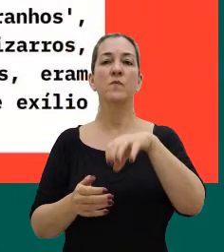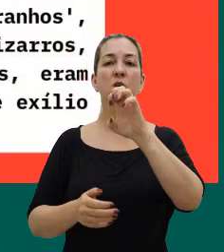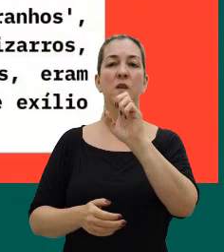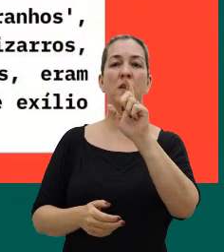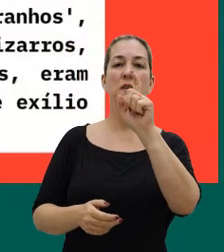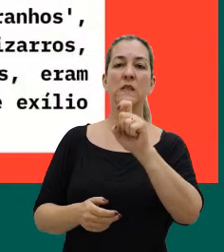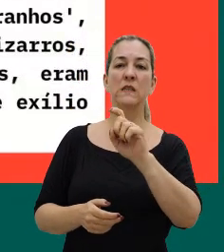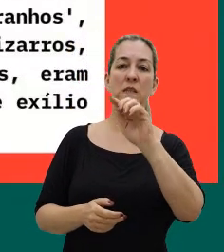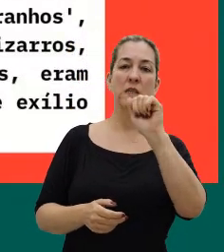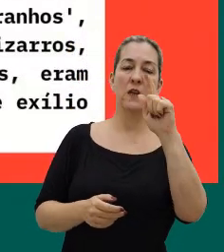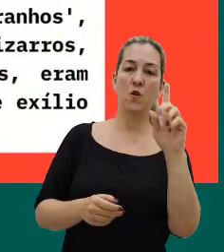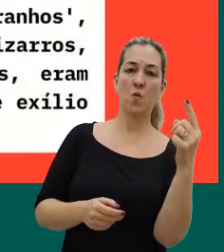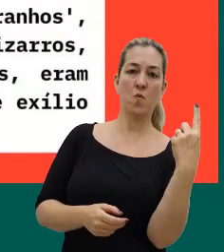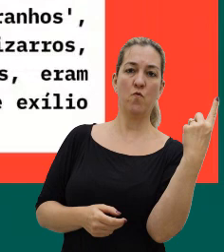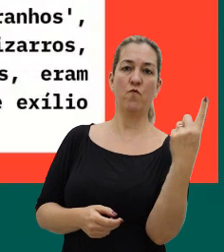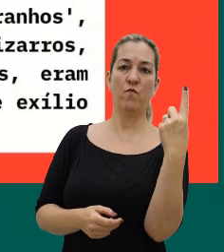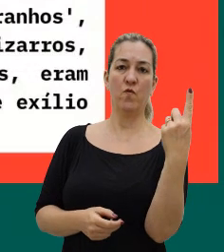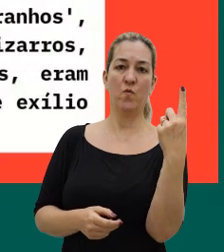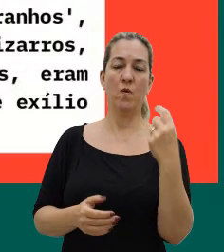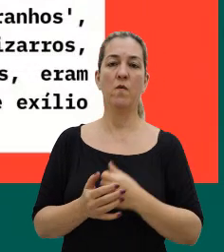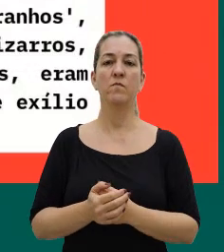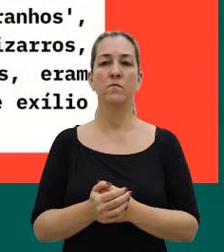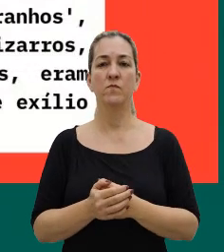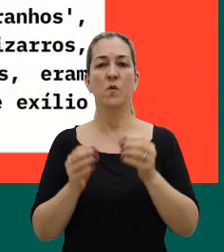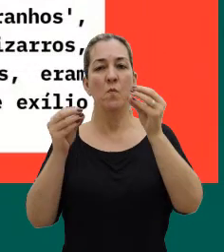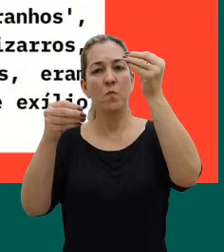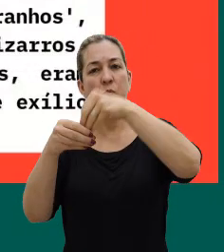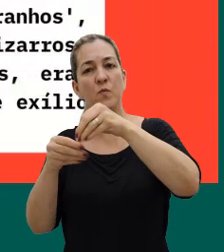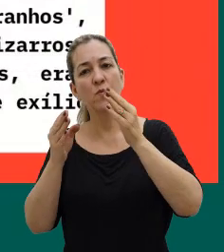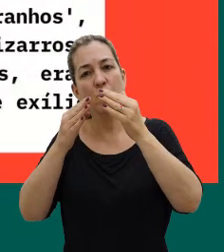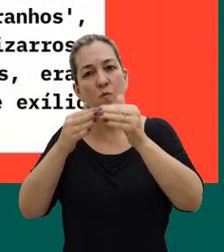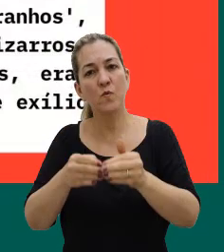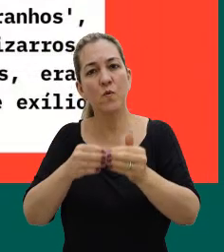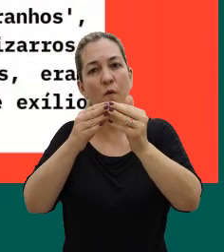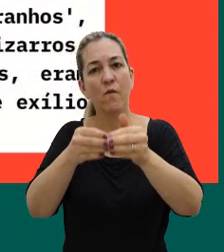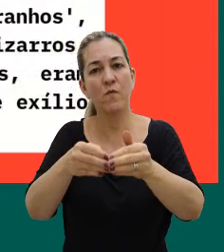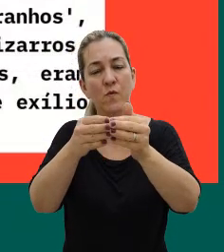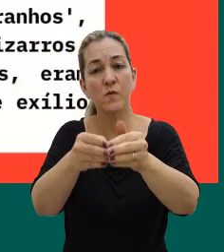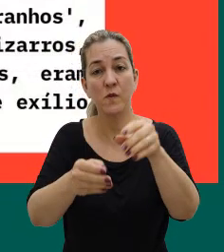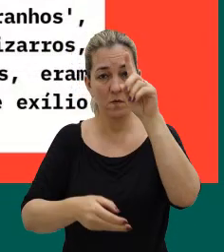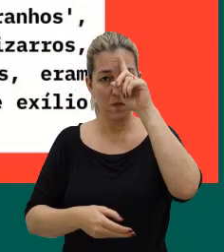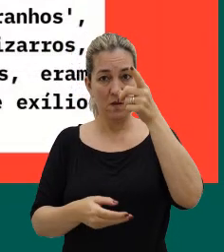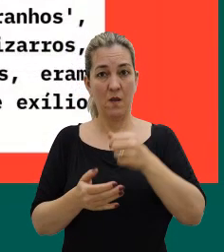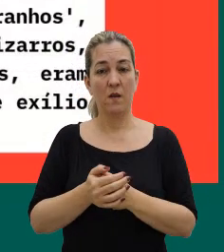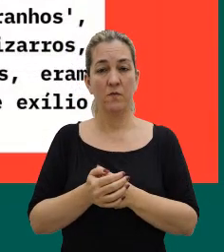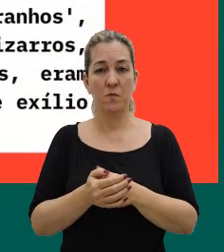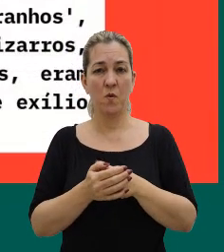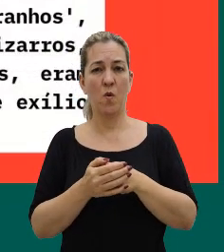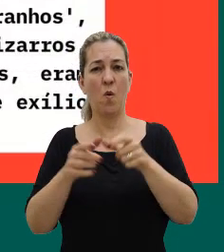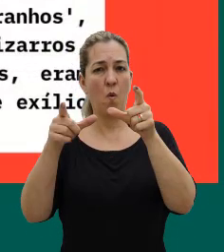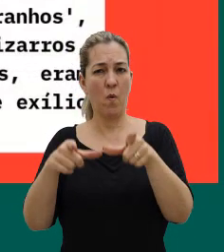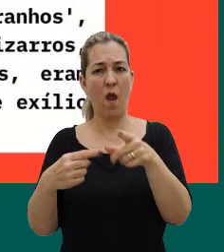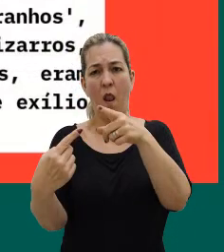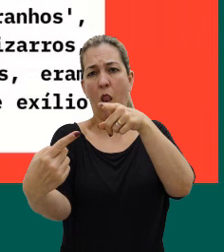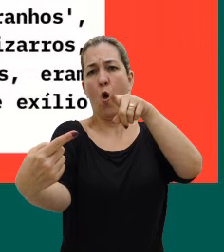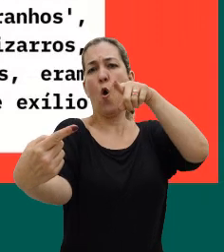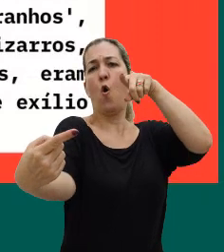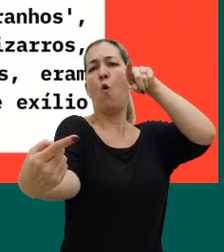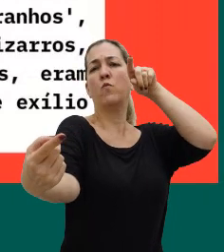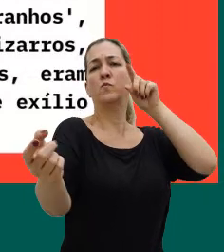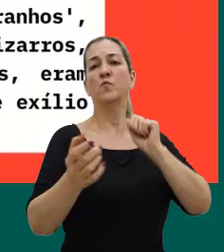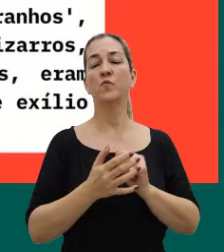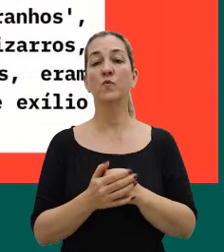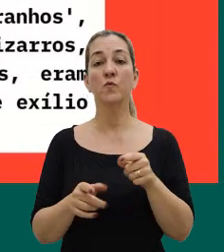Essa história do navio, né, eles eram colocados em navios e eles eram mandados para um lugar longe, assim, uma coisa bem higienista,